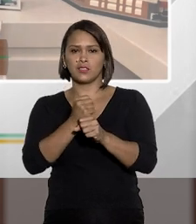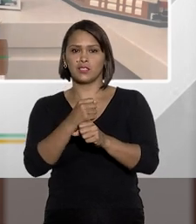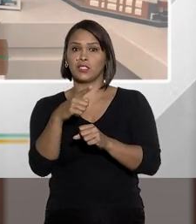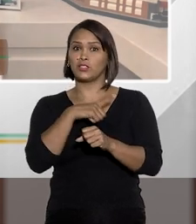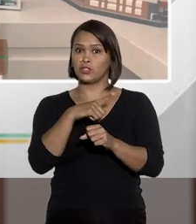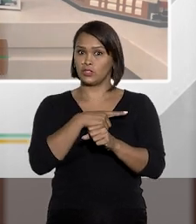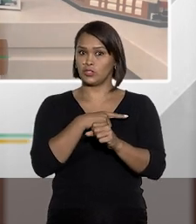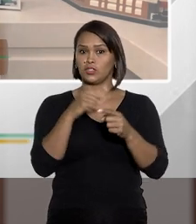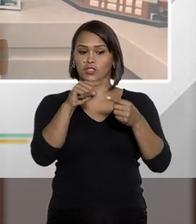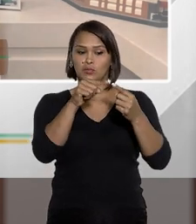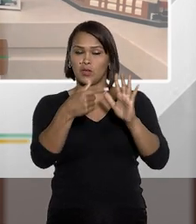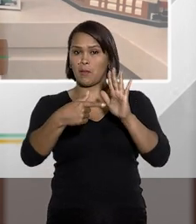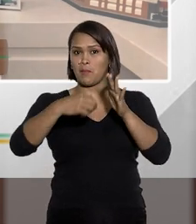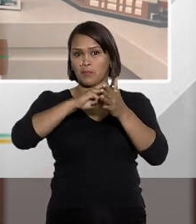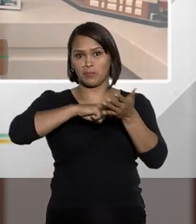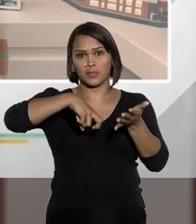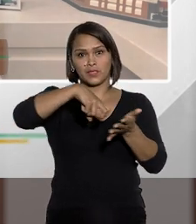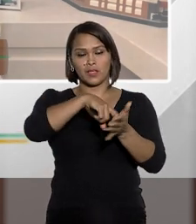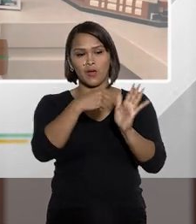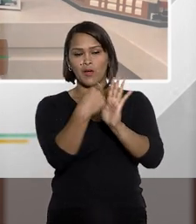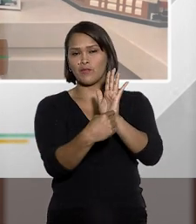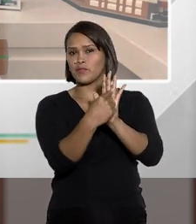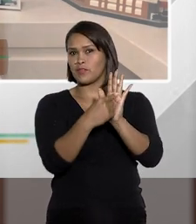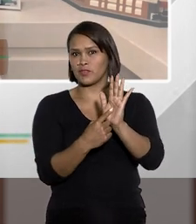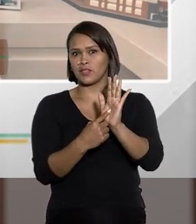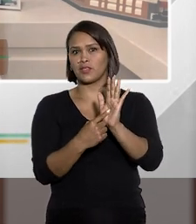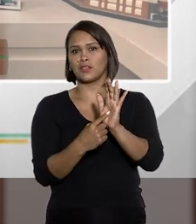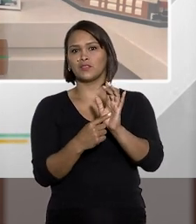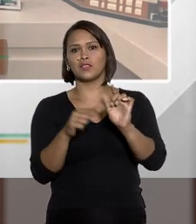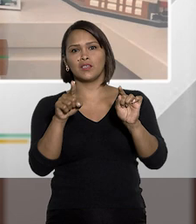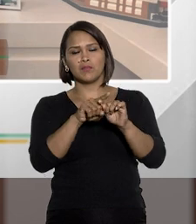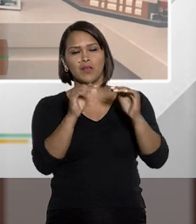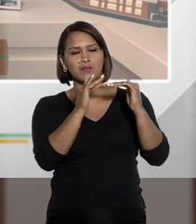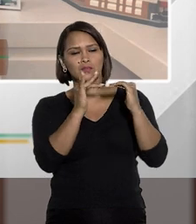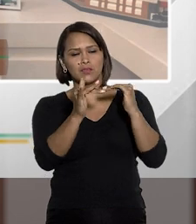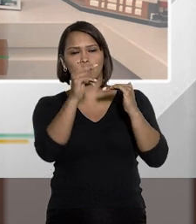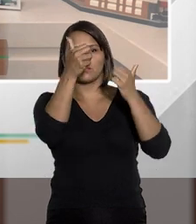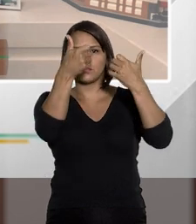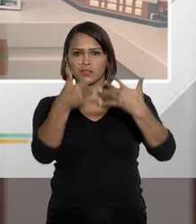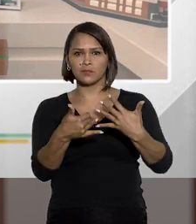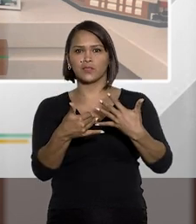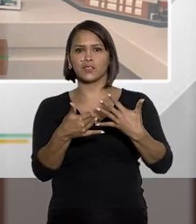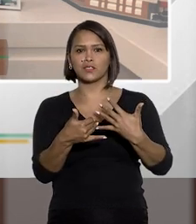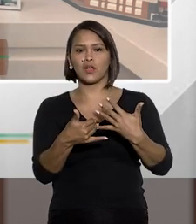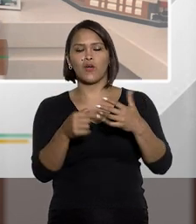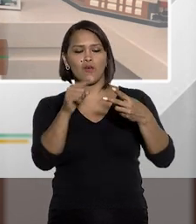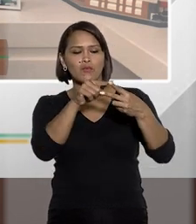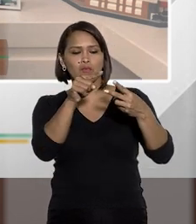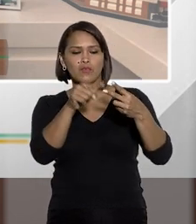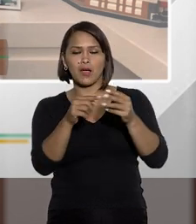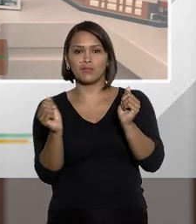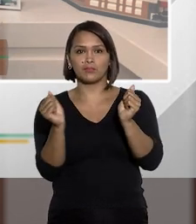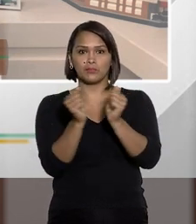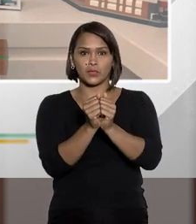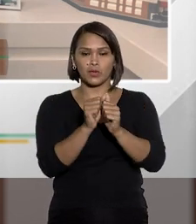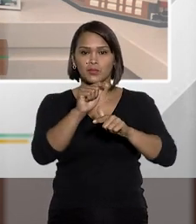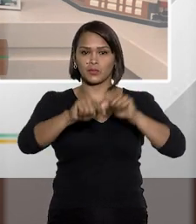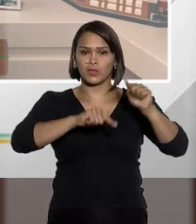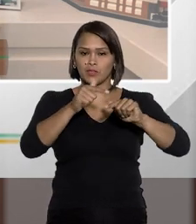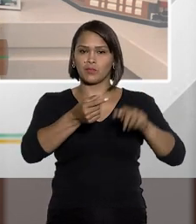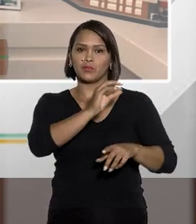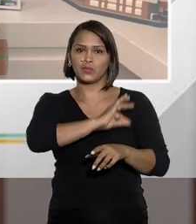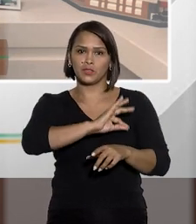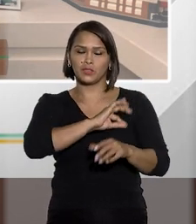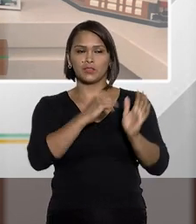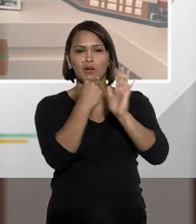Quer dizer, havia um tipo penal, porém acabou sendo vetado, que aliás vem até na linha do que eu disse há pouco, tipos penais próximos